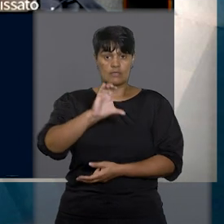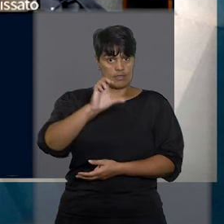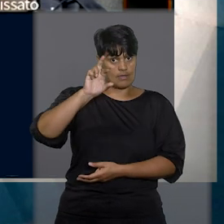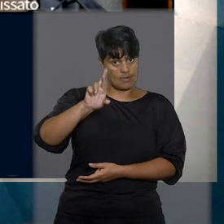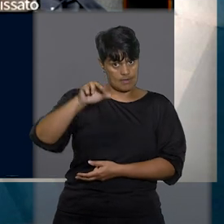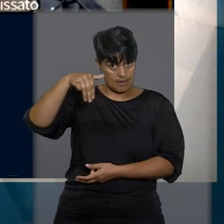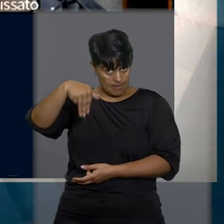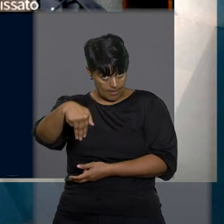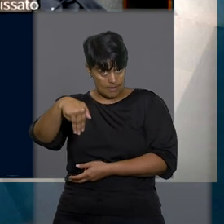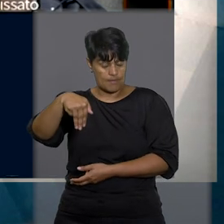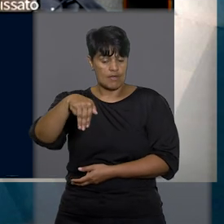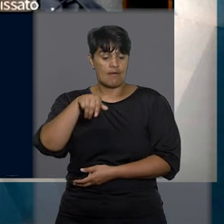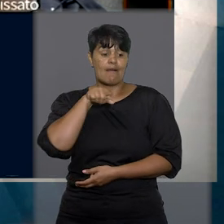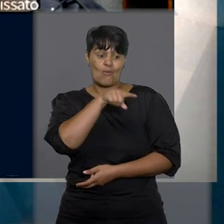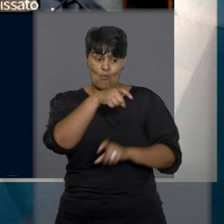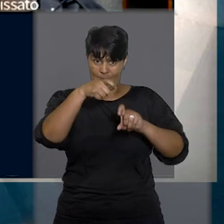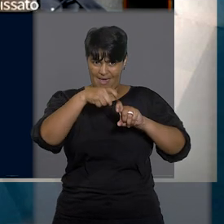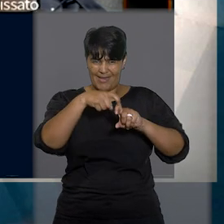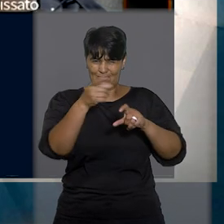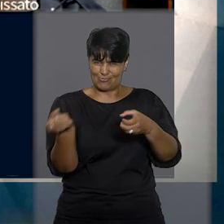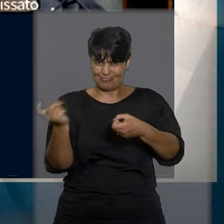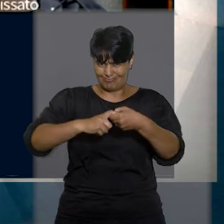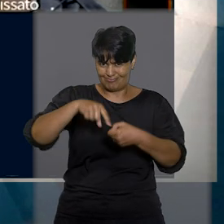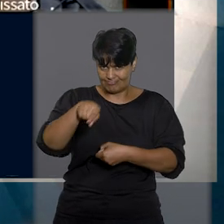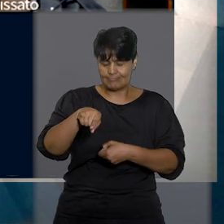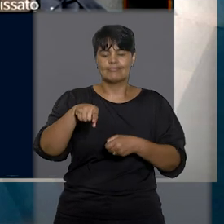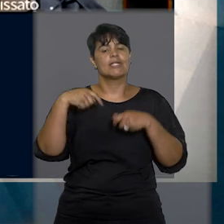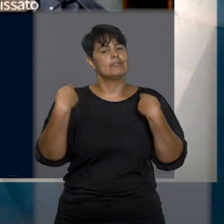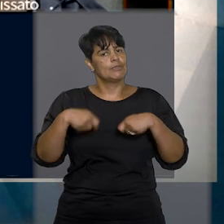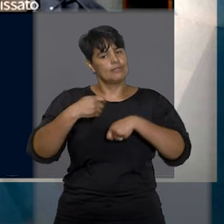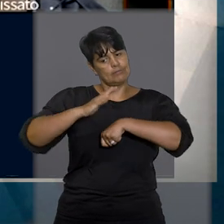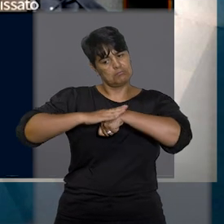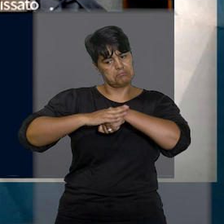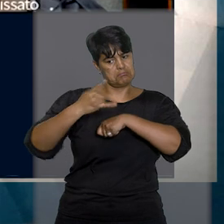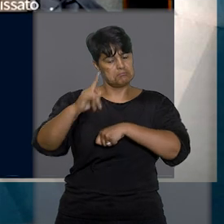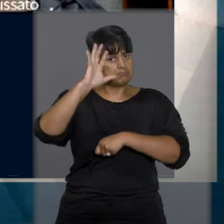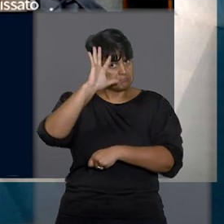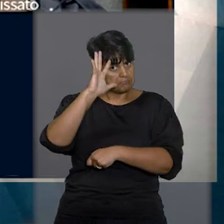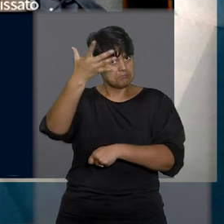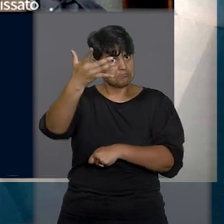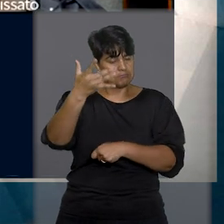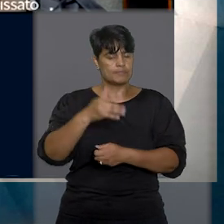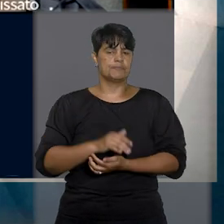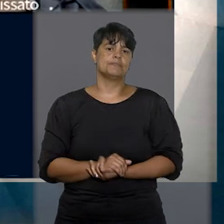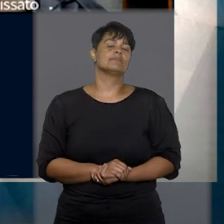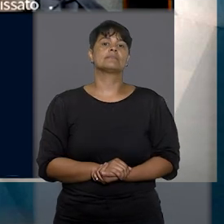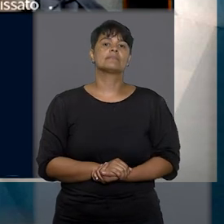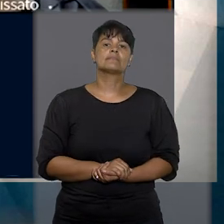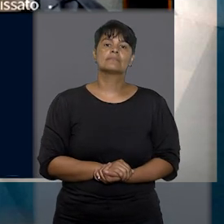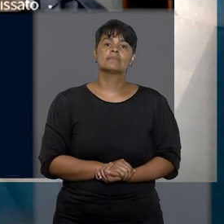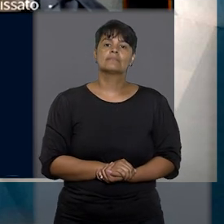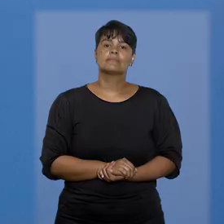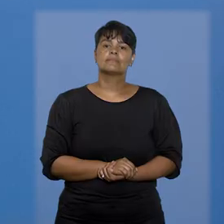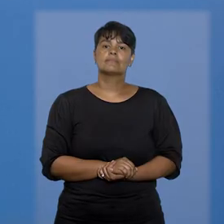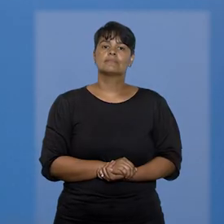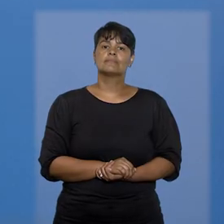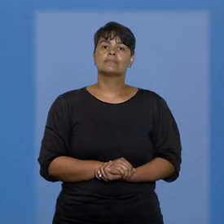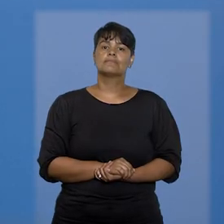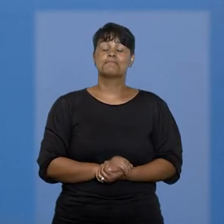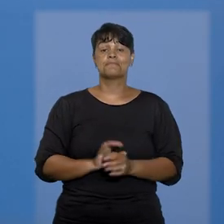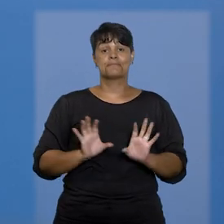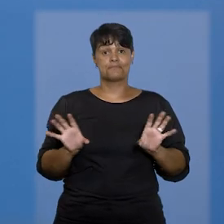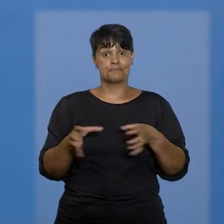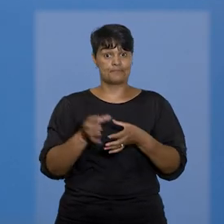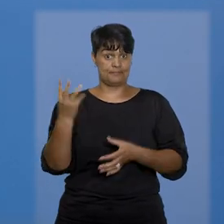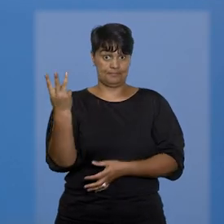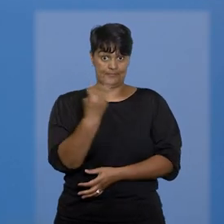Regional de Medicina, ao qual o médico está vinculado, para que os órgãos tomem as medidas que entenderem pertinentes. Para